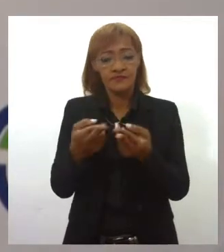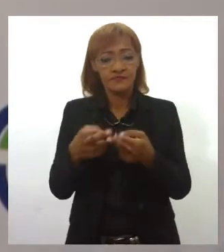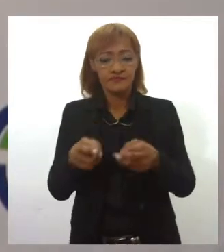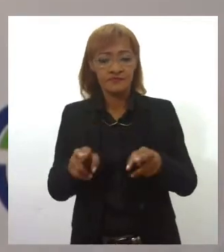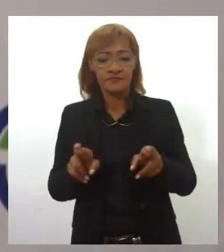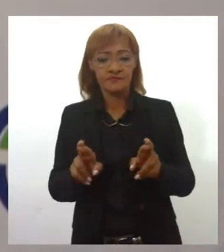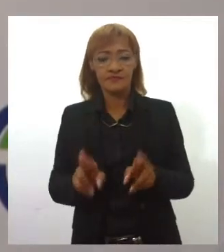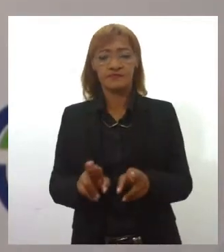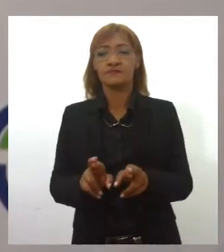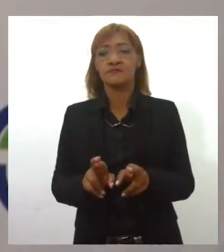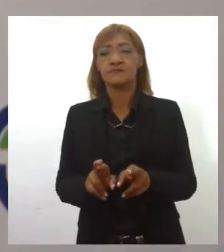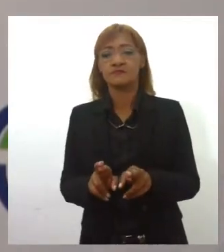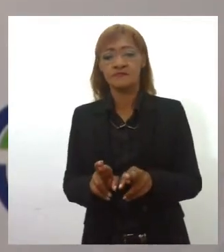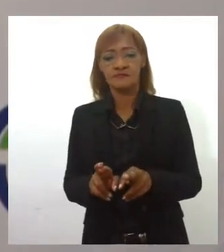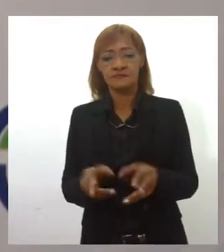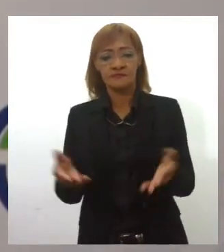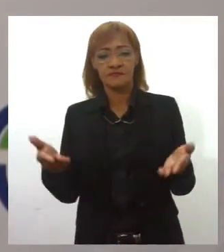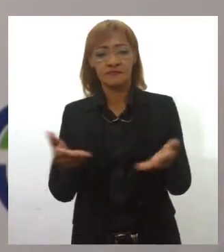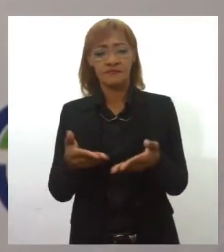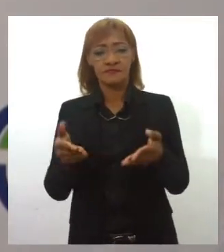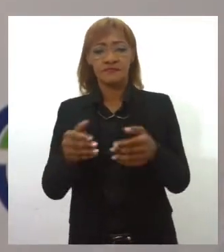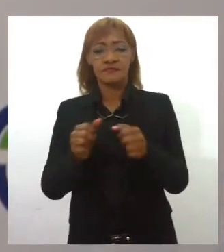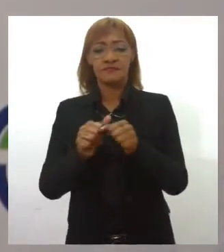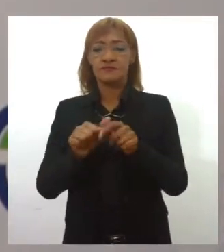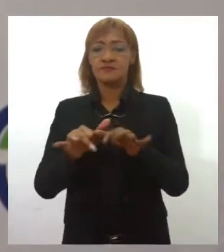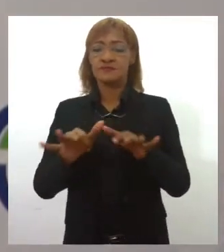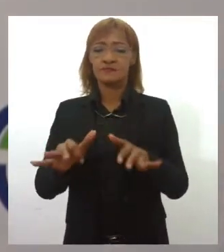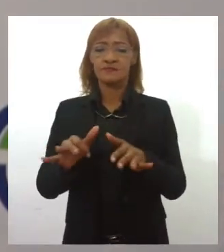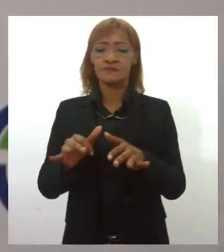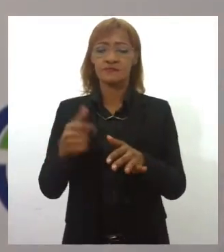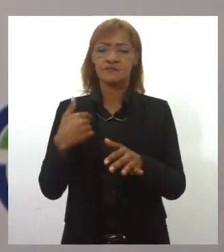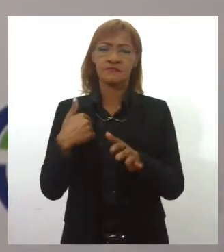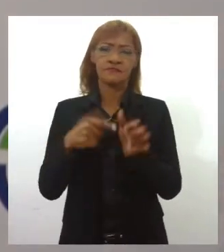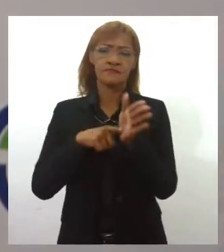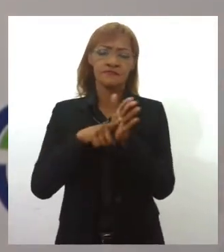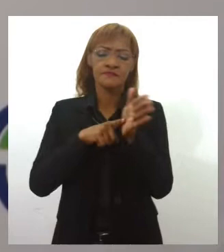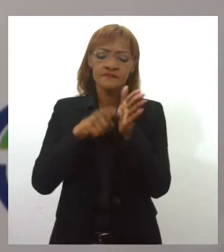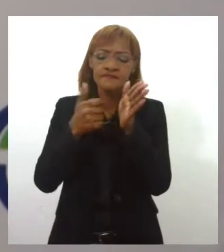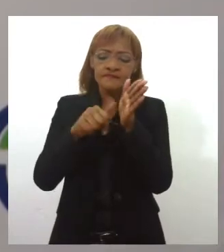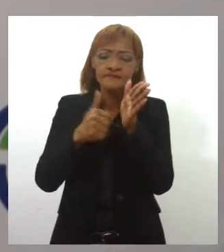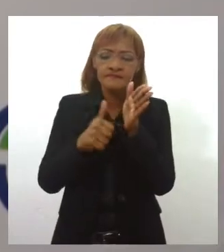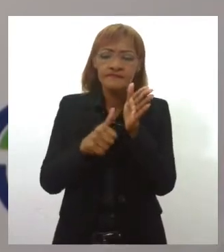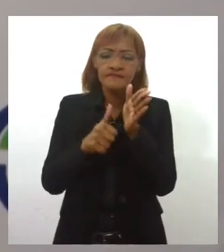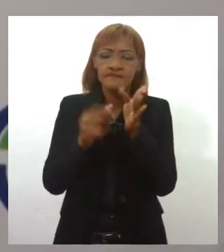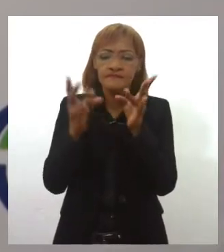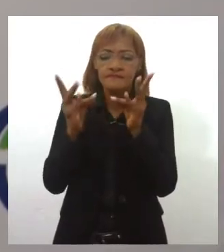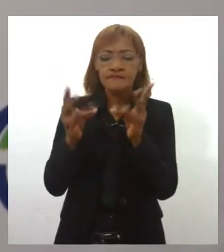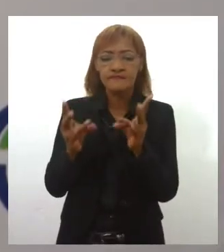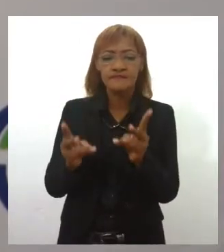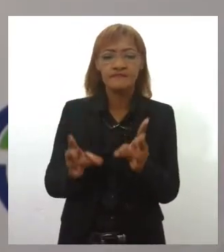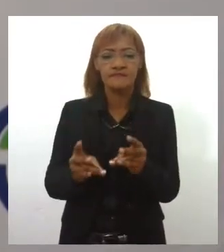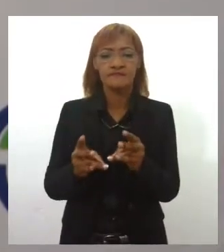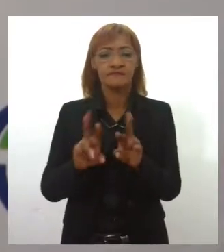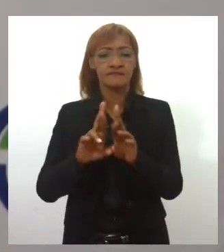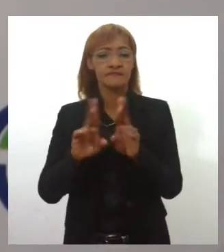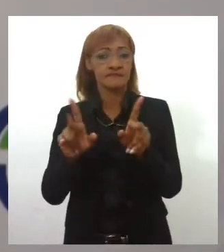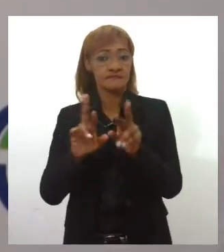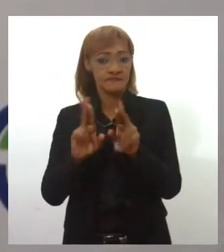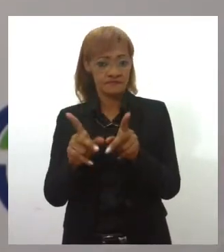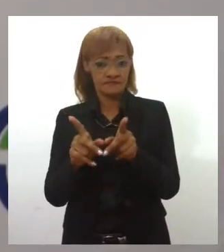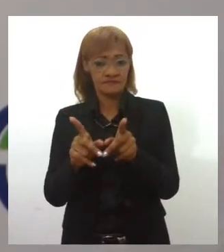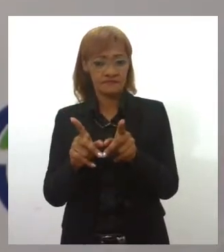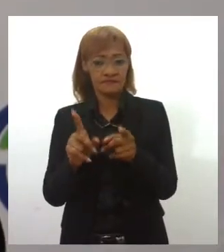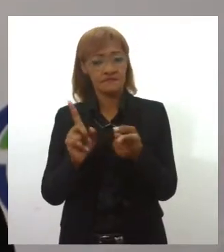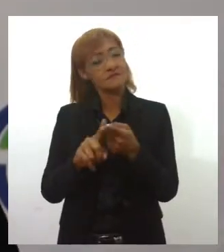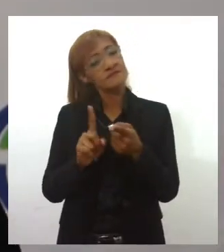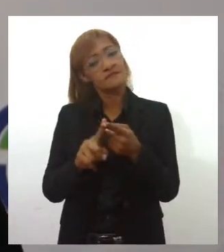essa situação atual de pandemia me obrigou a analisar os dados do Estado com um olhar diferente e resolvi também